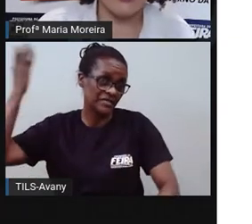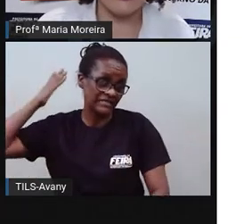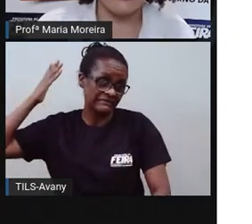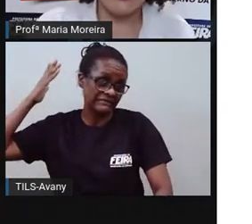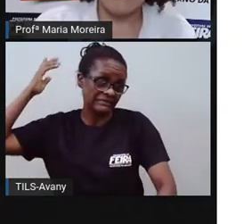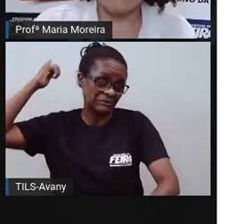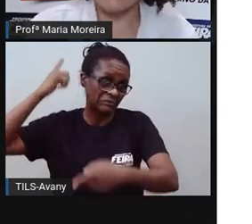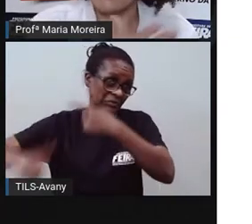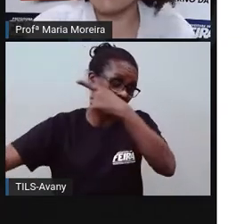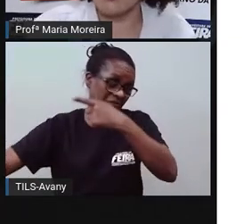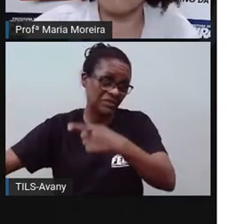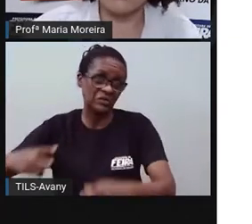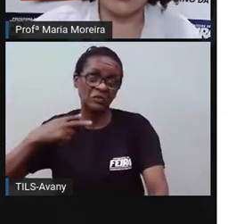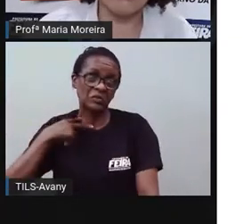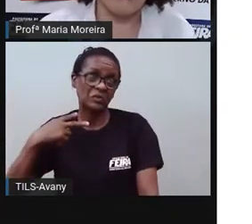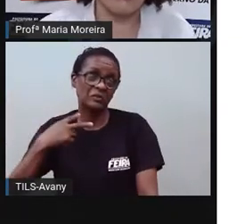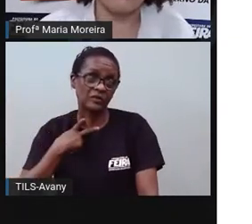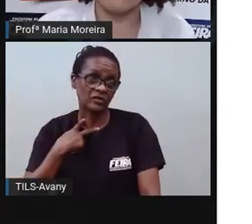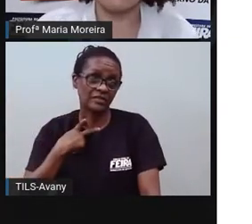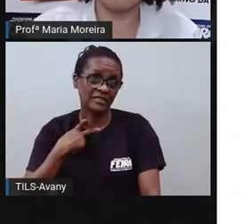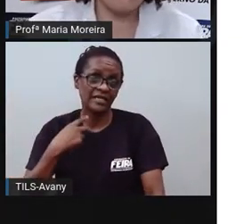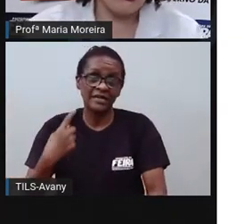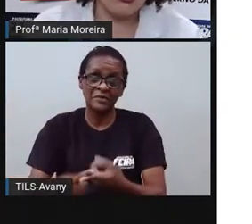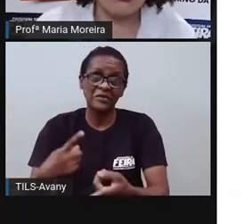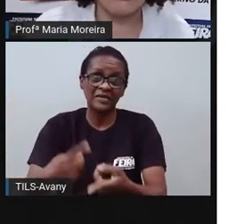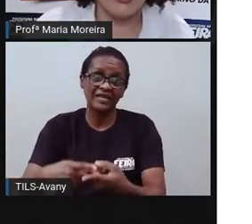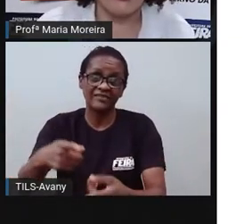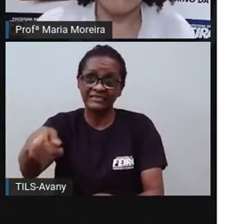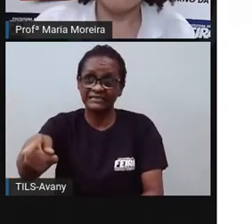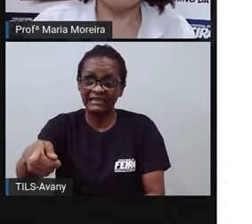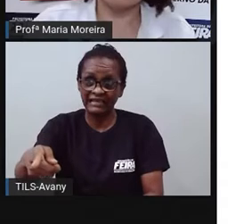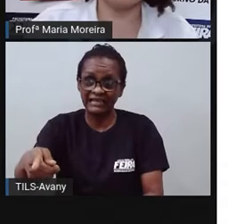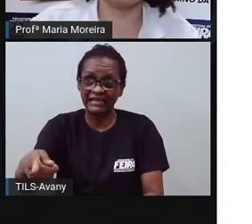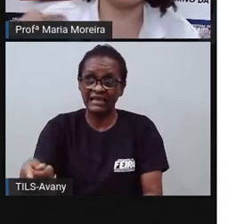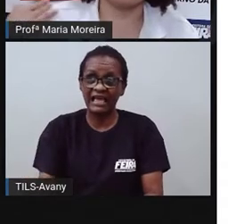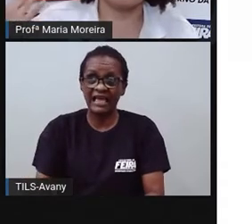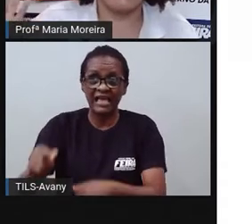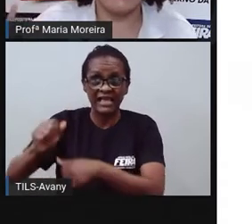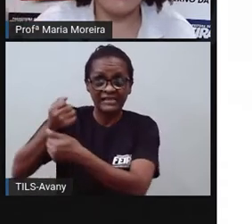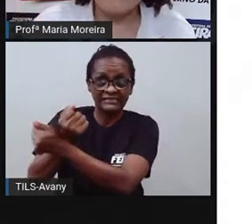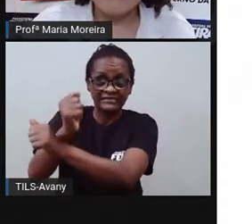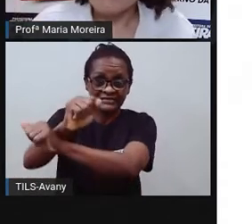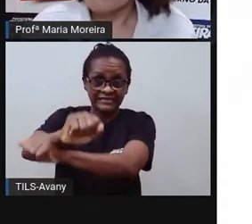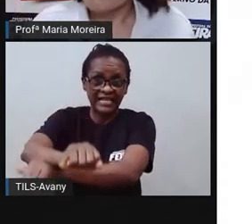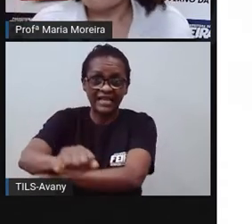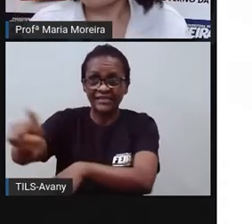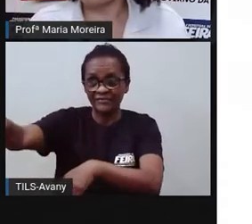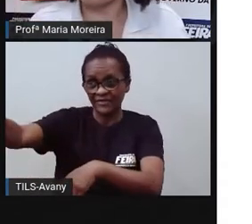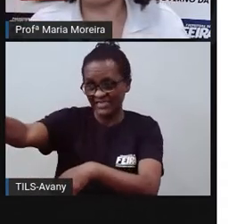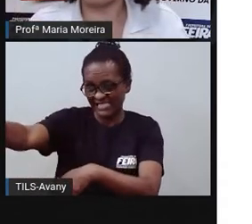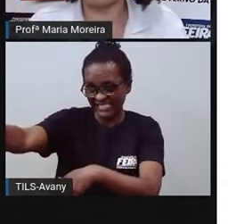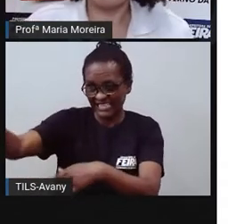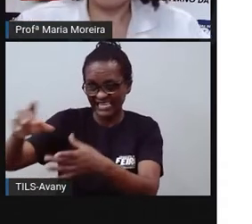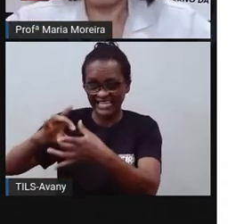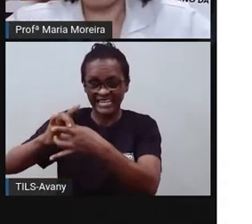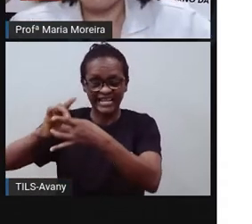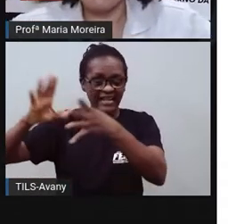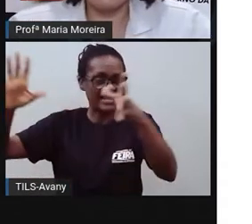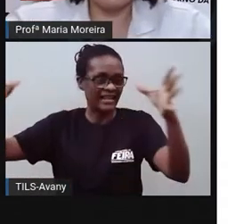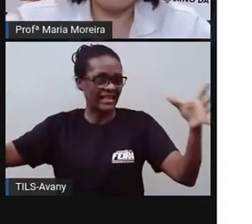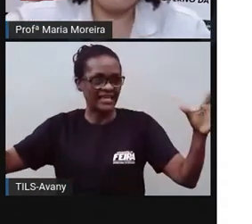imaginar, né? Você tá escravizando alguém, tá tirando tudo dela, você não vai deixar ela ser o quê?